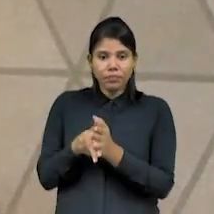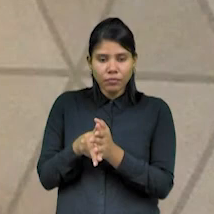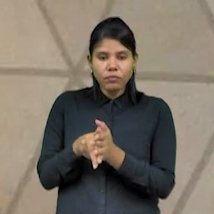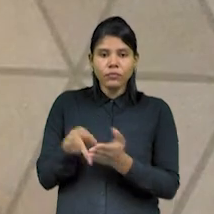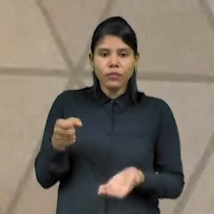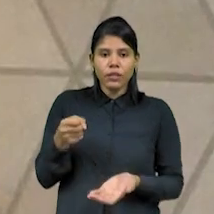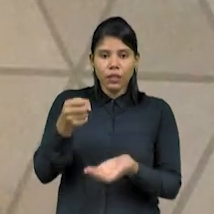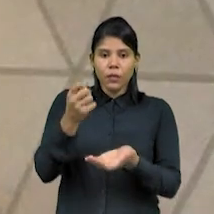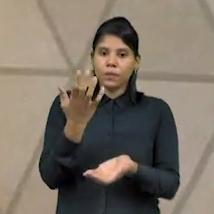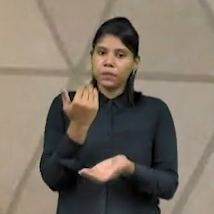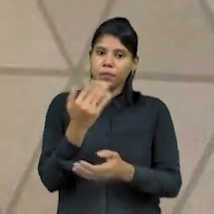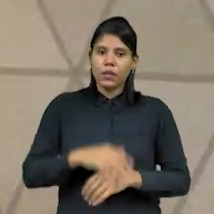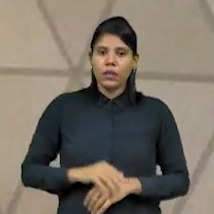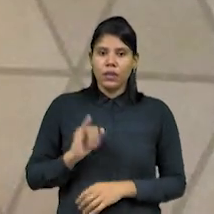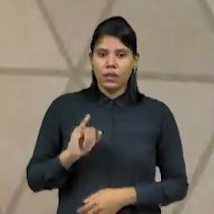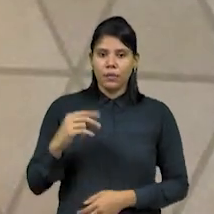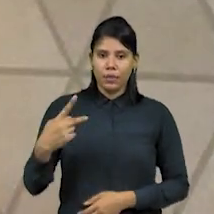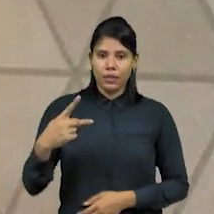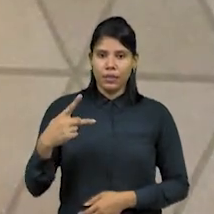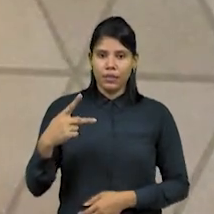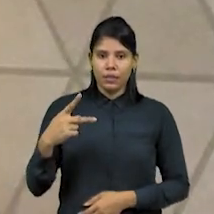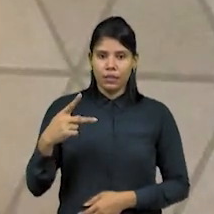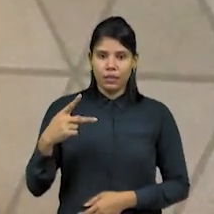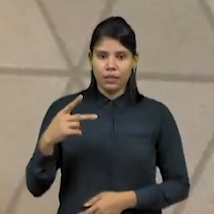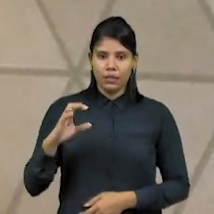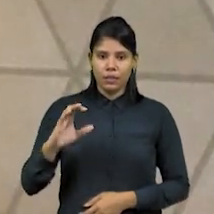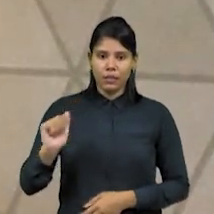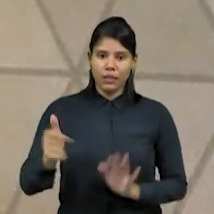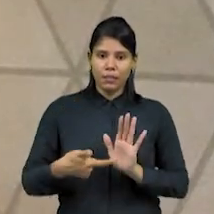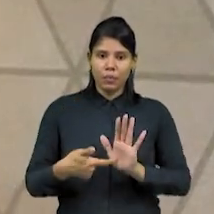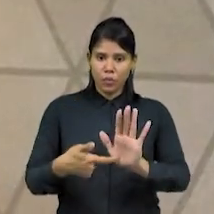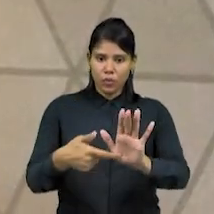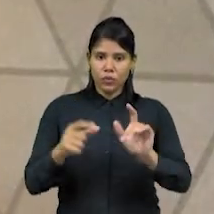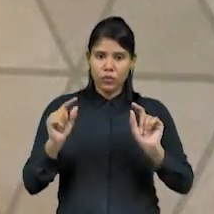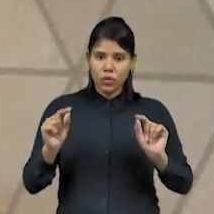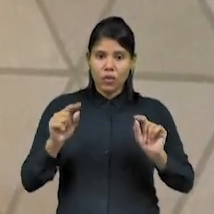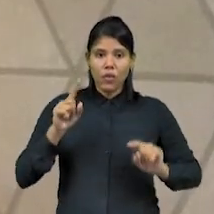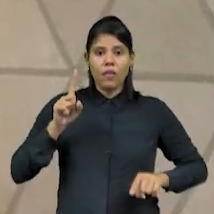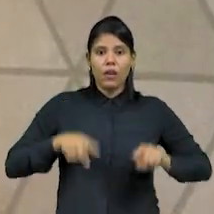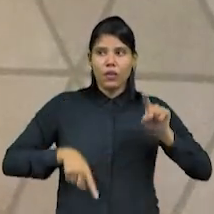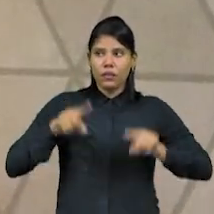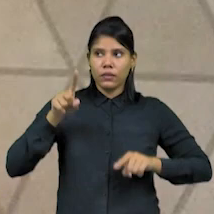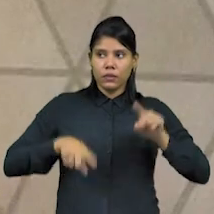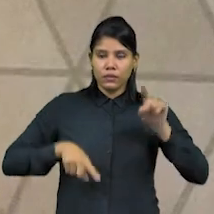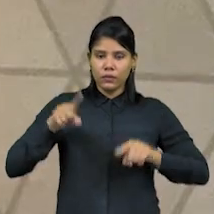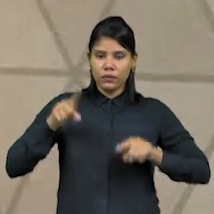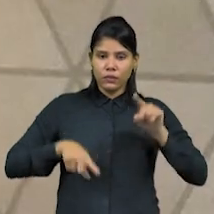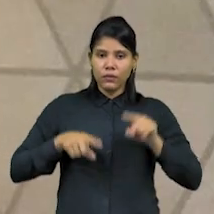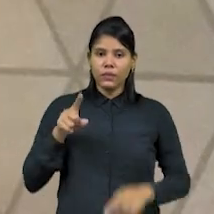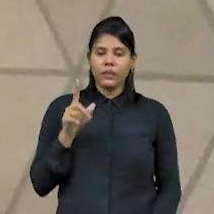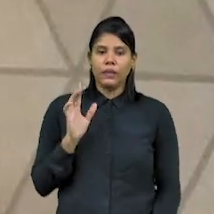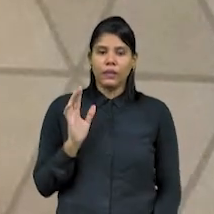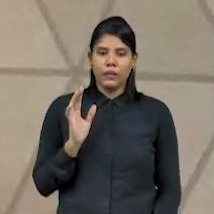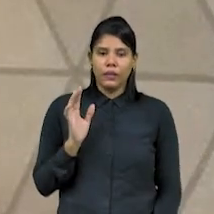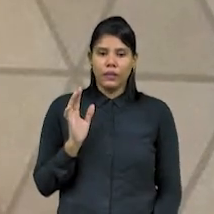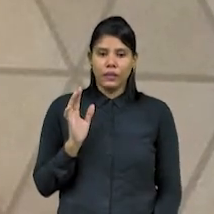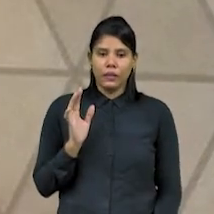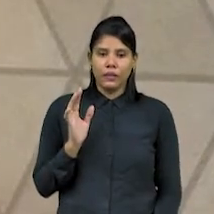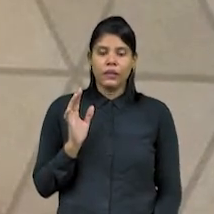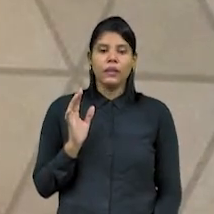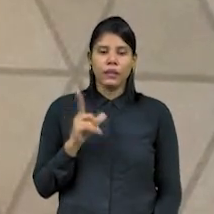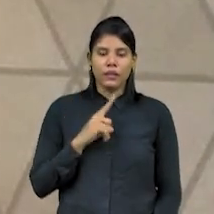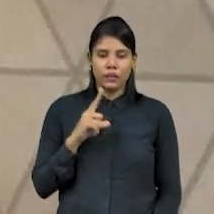o IPCA apontou as seguintes variações de dois dígitos. A maior variação